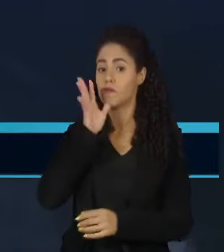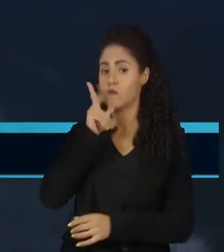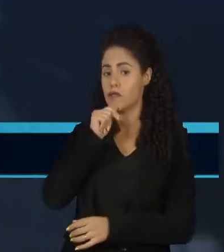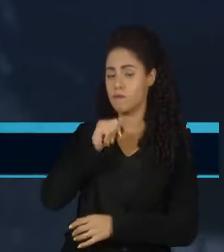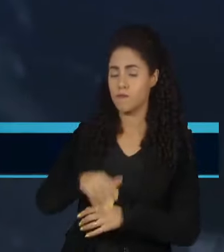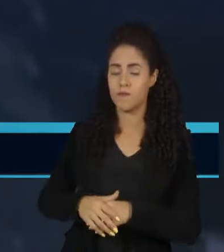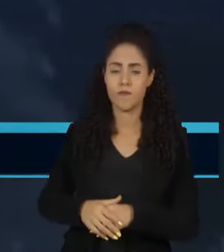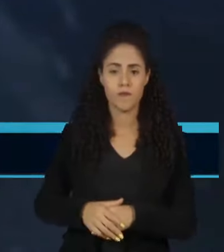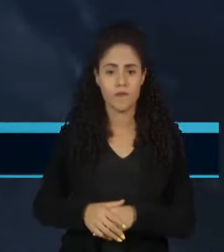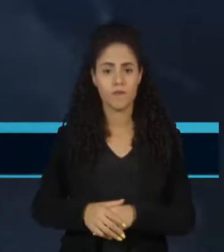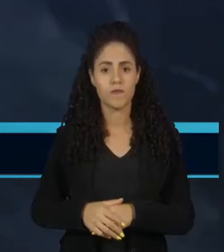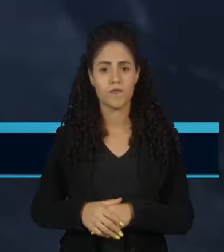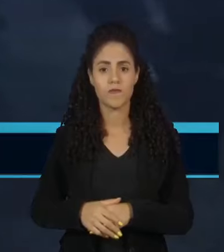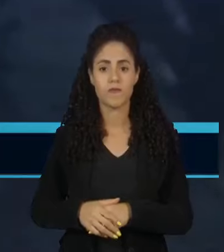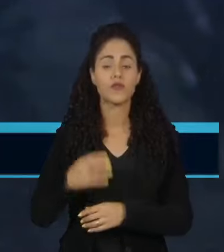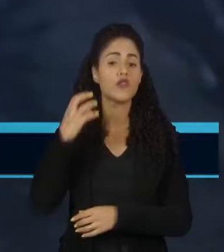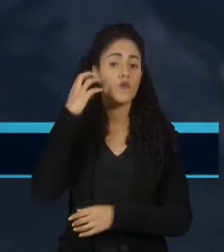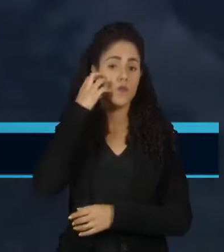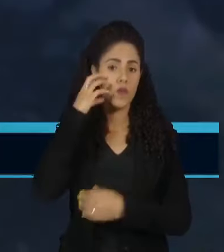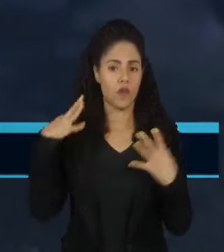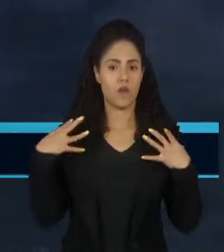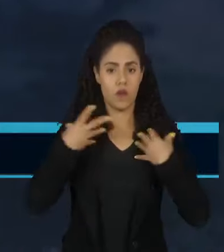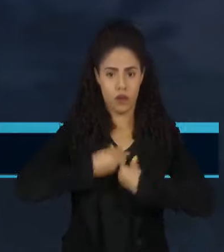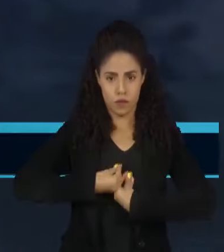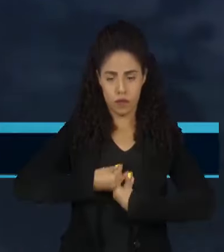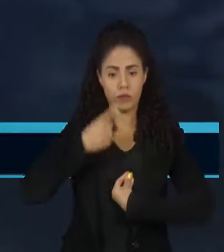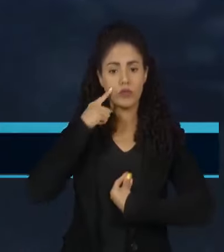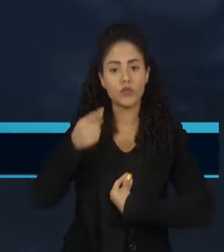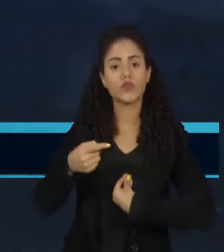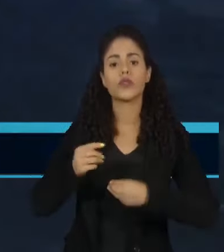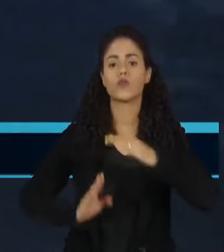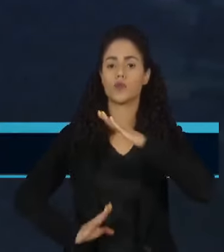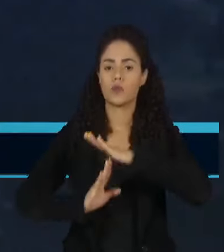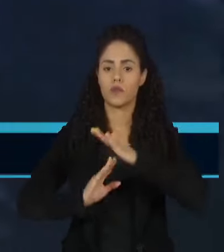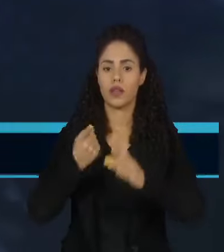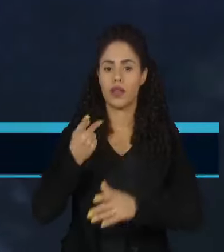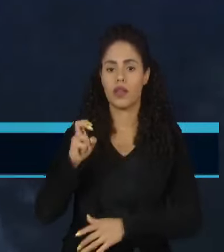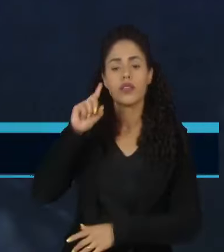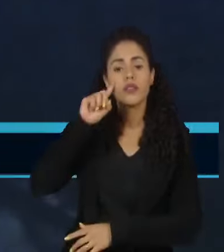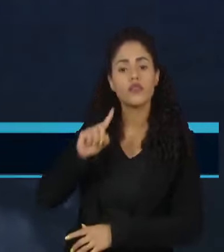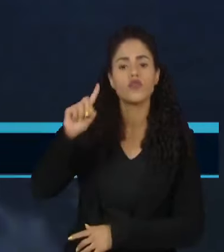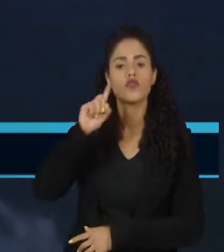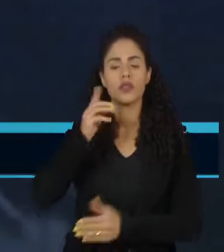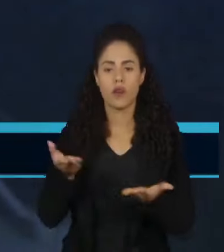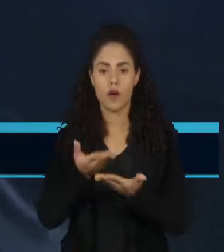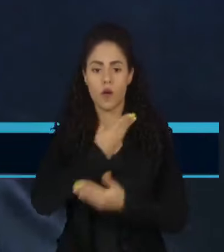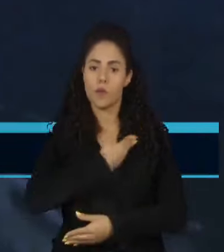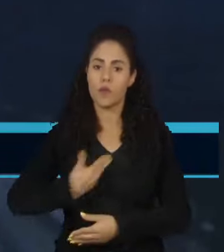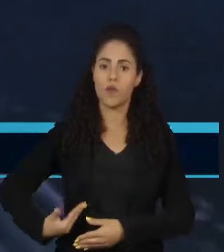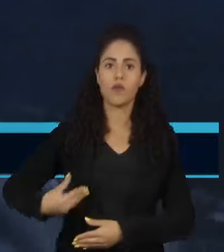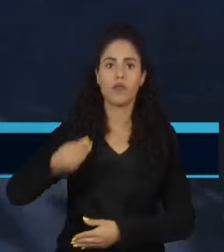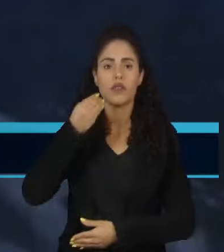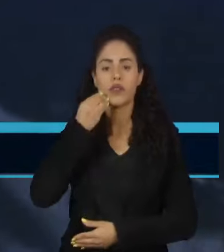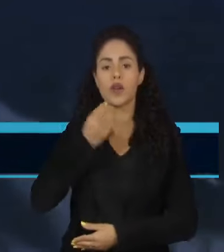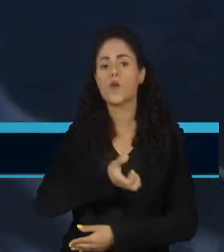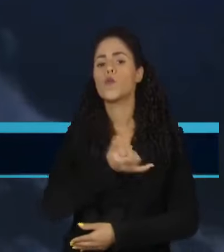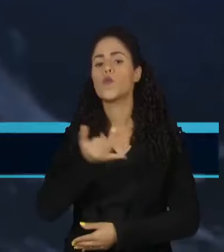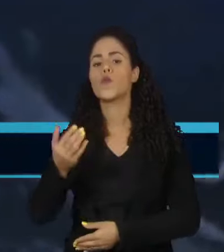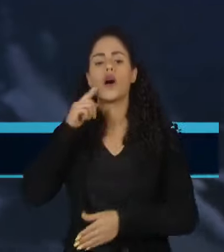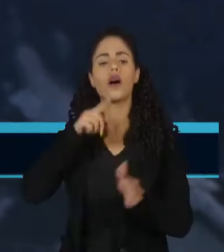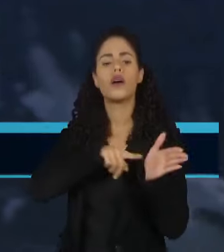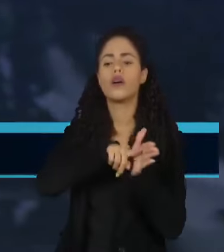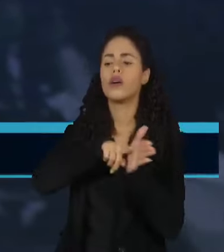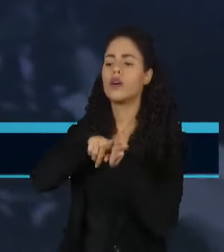O ministro Flávio Dino, do Supremo Tribunal Federal, deu um prazo de 15 dias para o governo aumentar o número de agentes